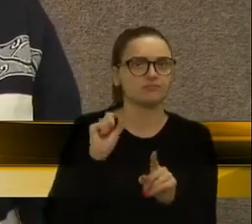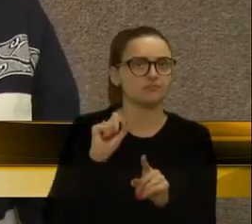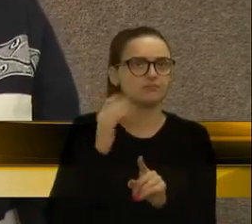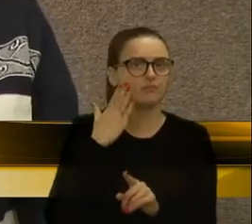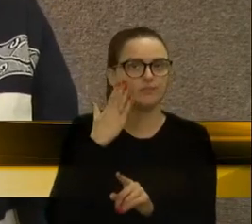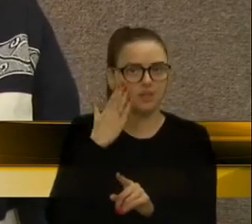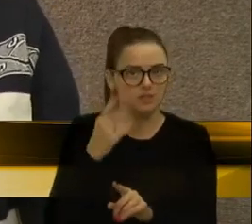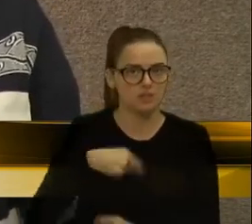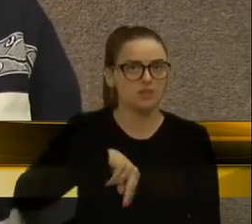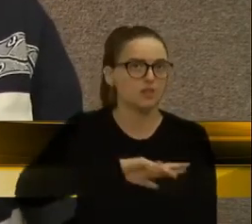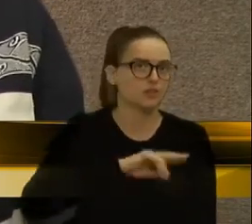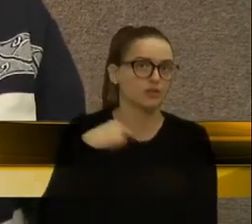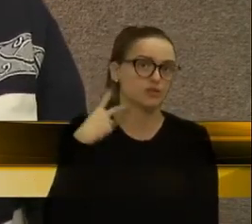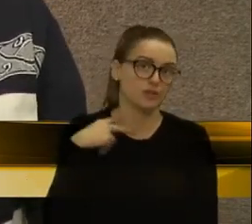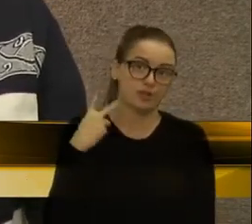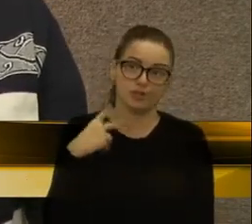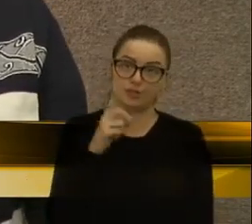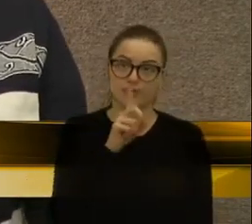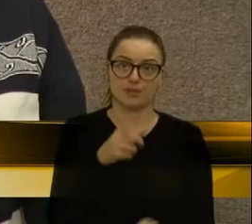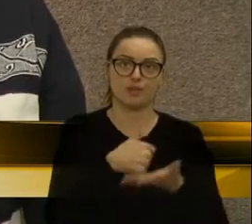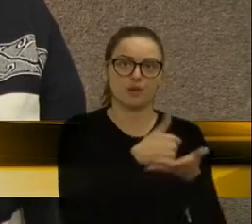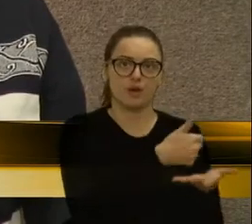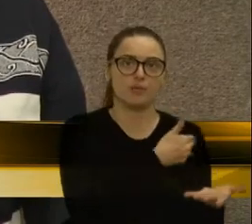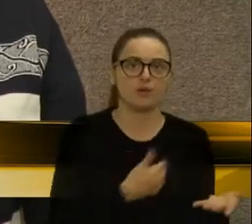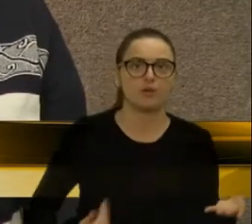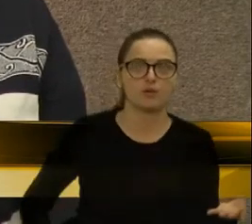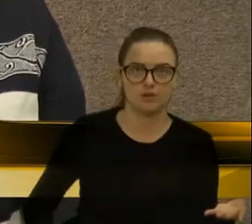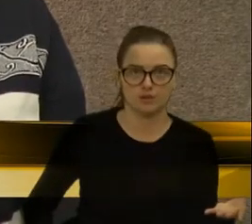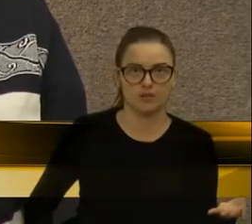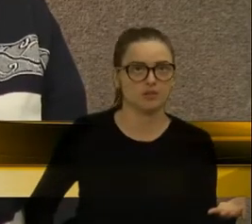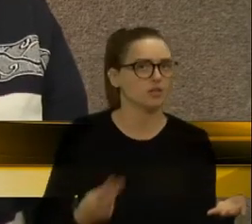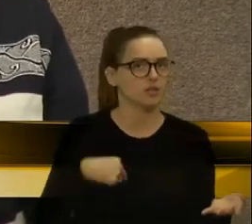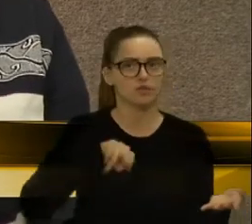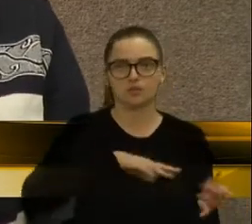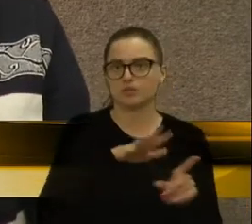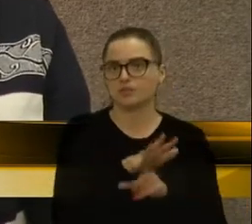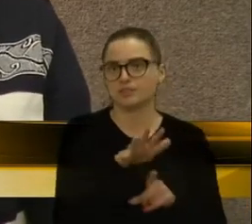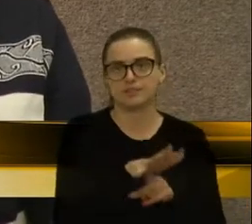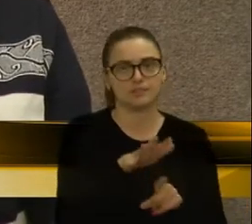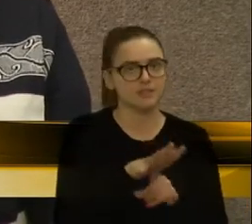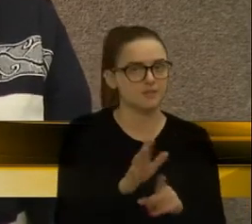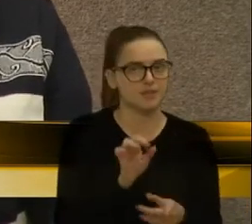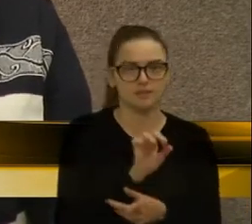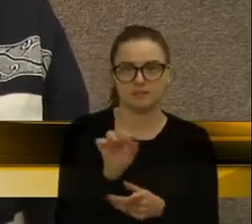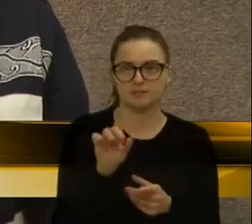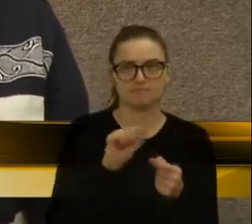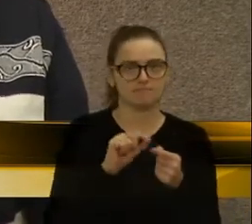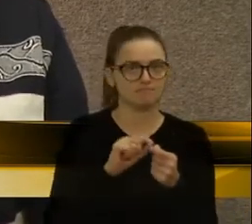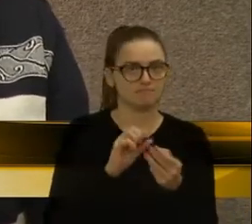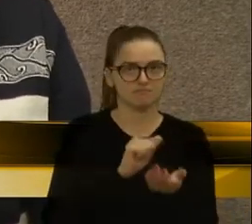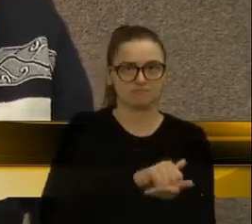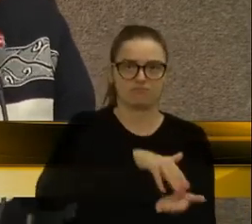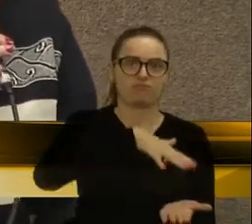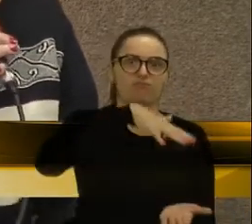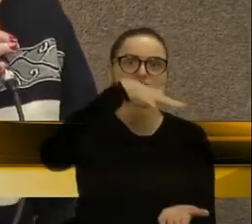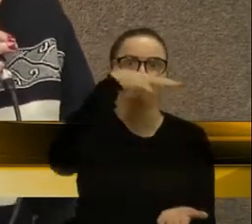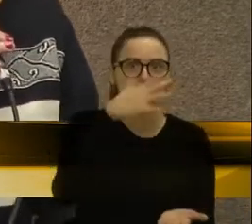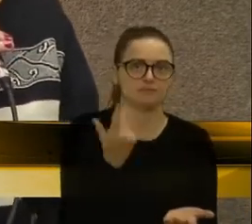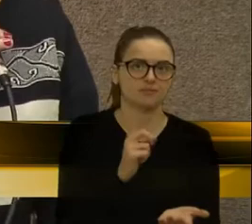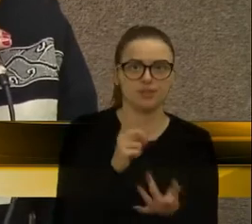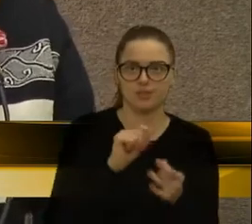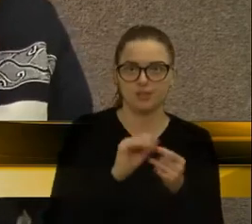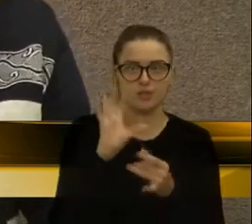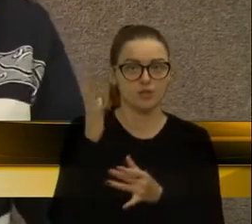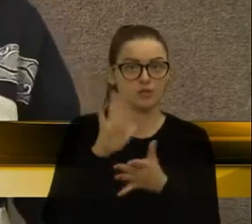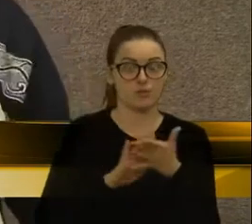sabe, nós, vereadores da oposição, as nossas indicações estão acumuladas em cima das mesas.